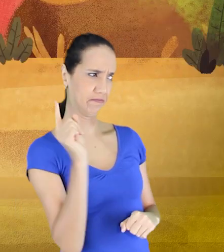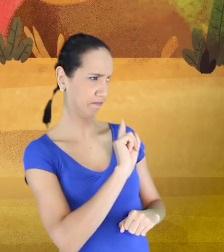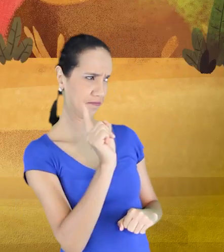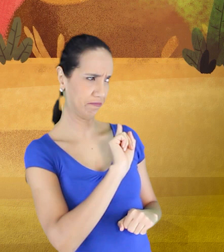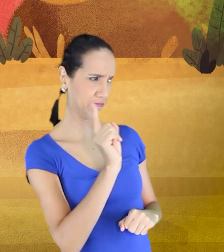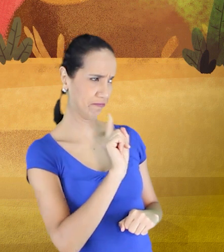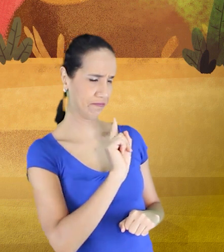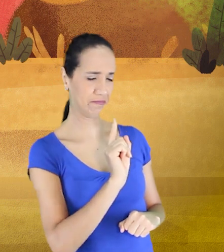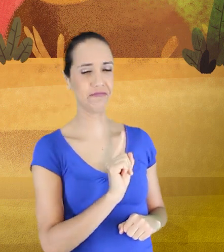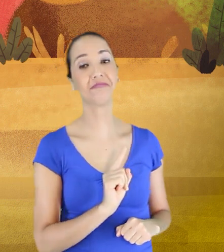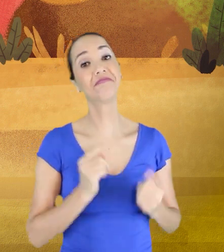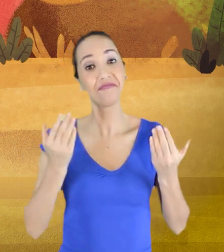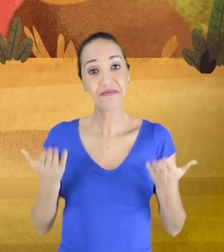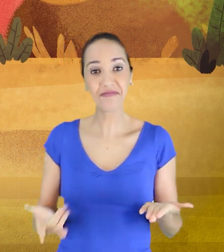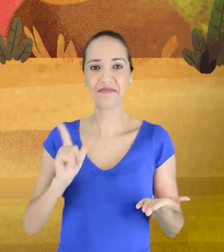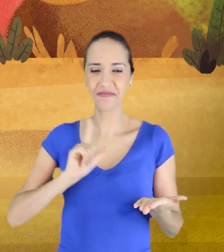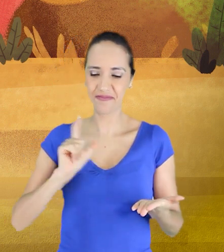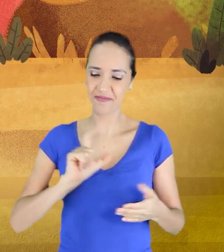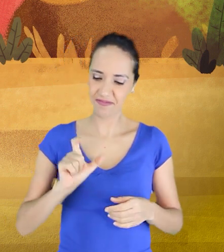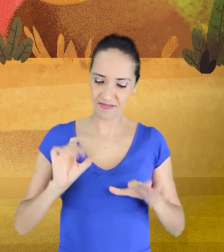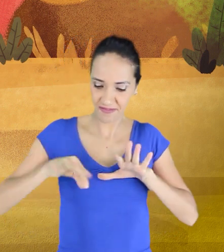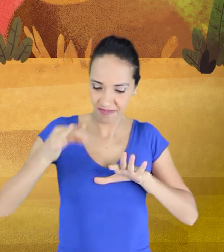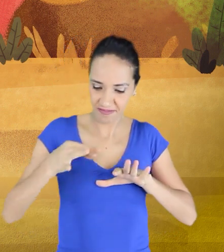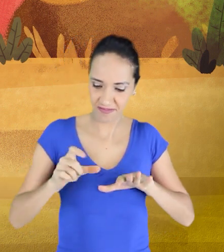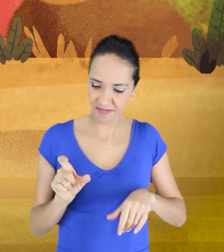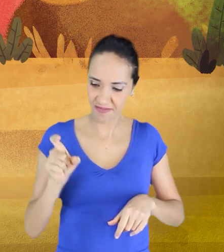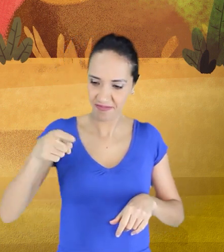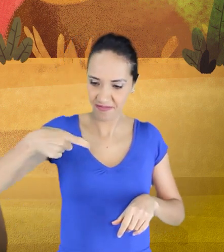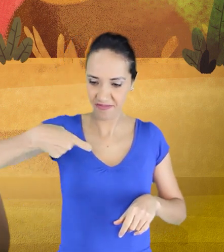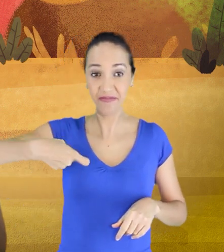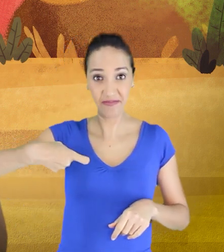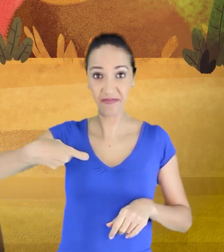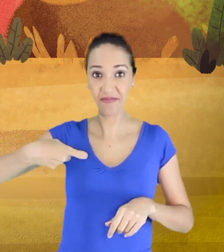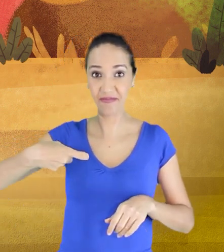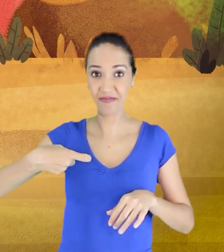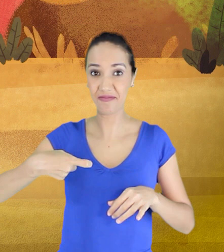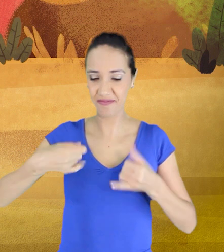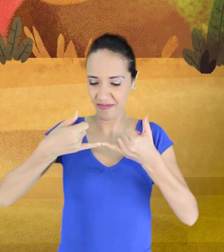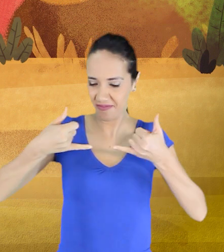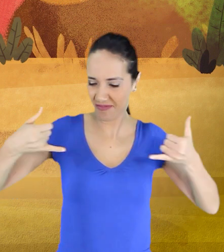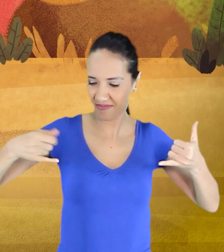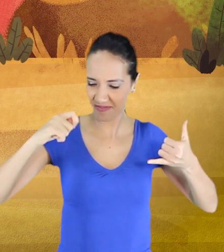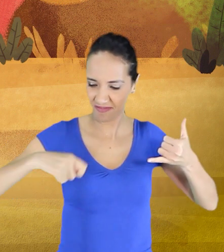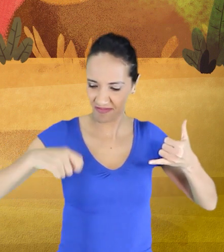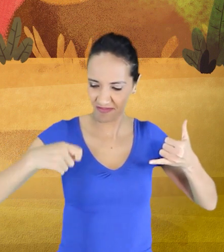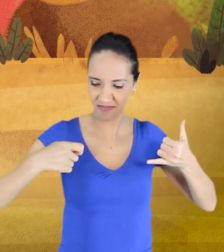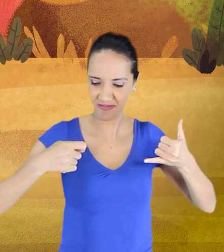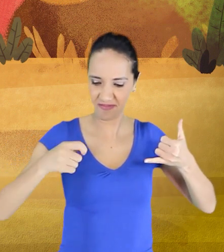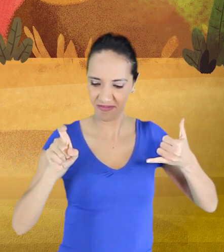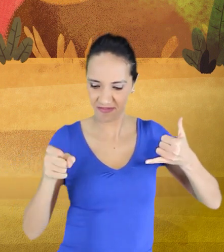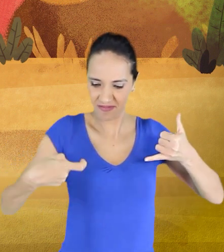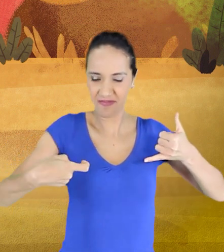fez. Dobrou o alfinete na forma de um gancho, amarrou-o na ponta de uma linha e descobriu uma vara.